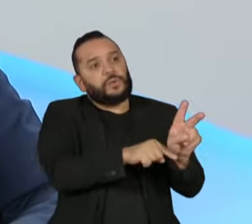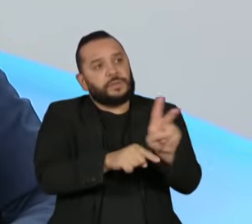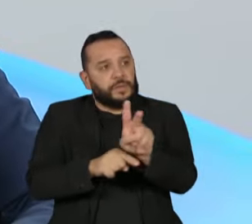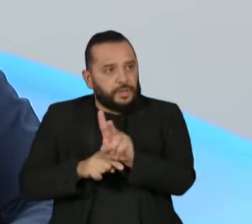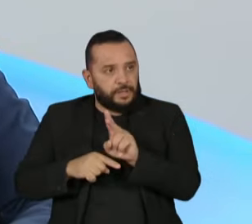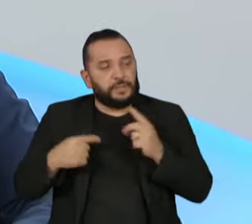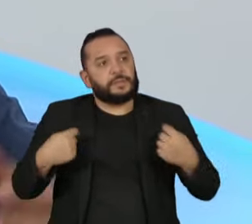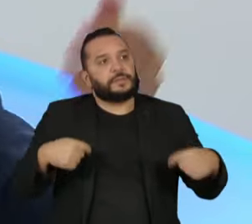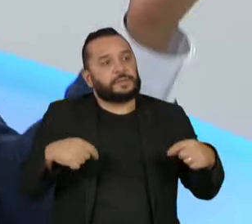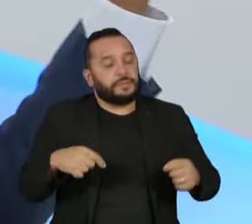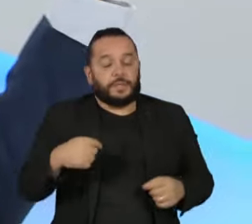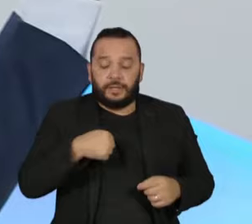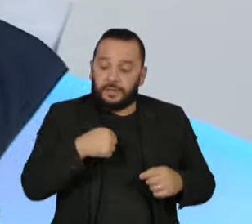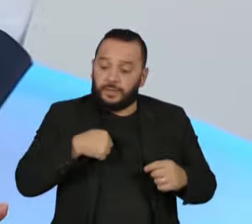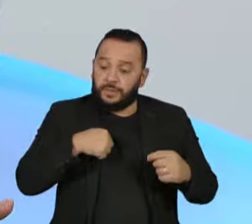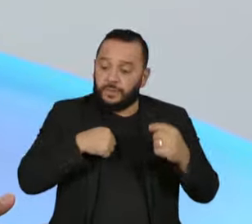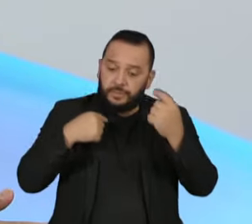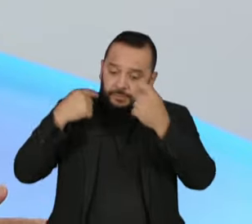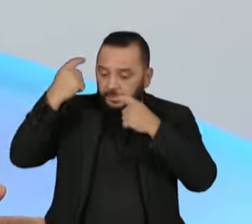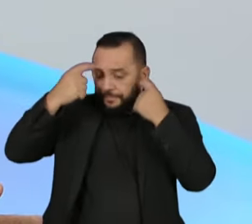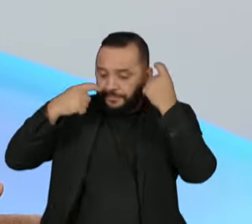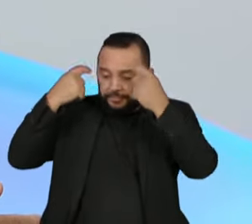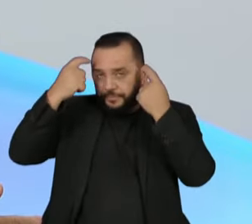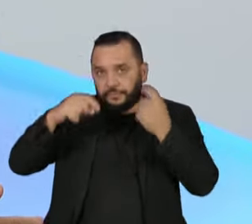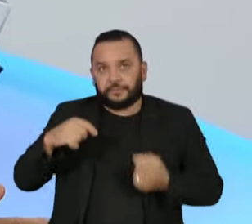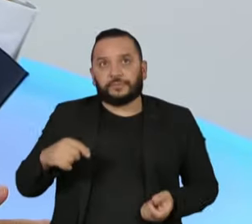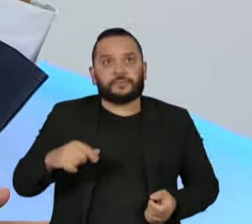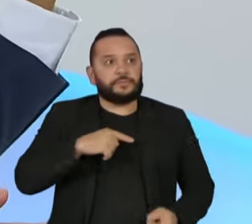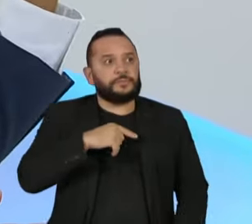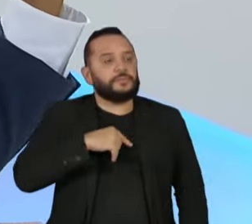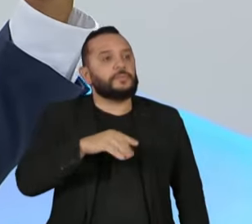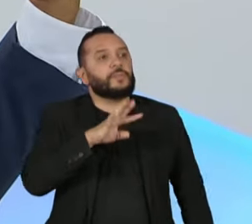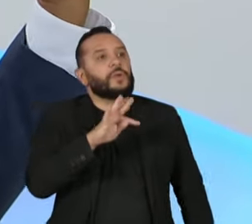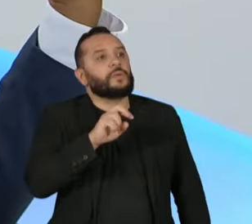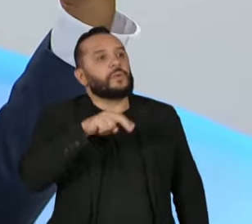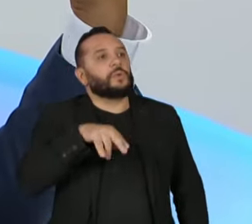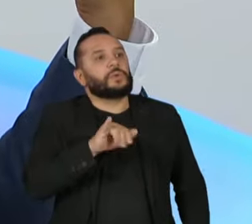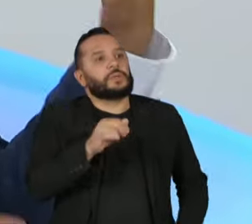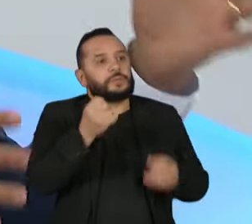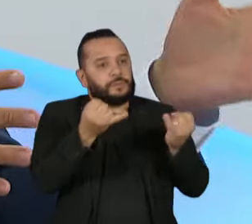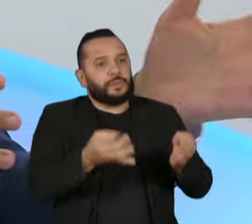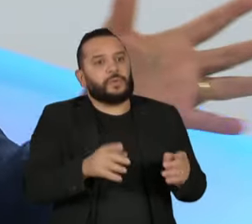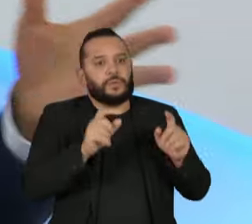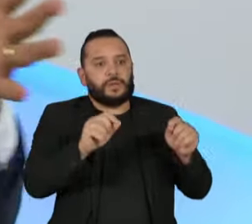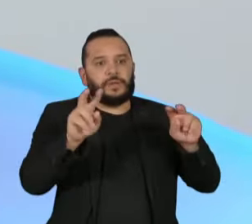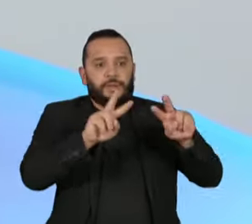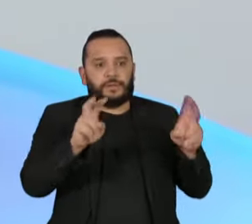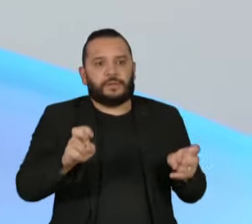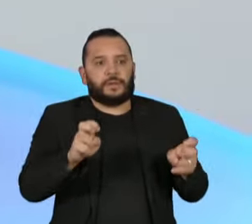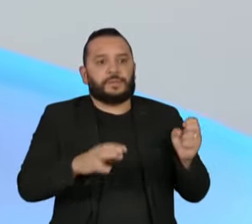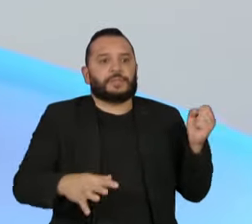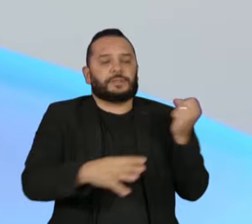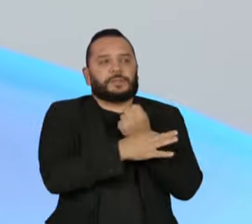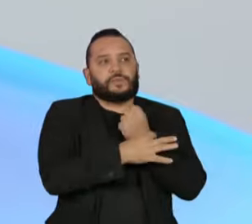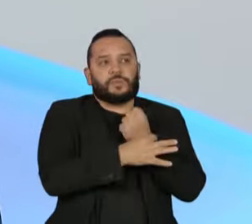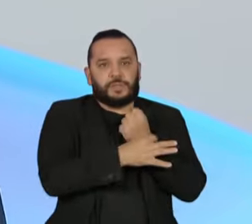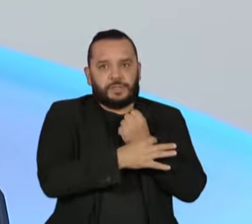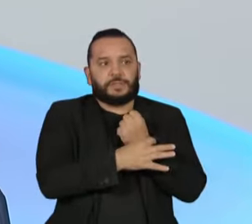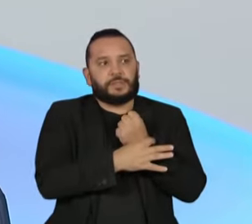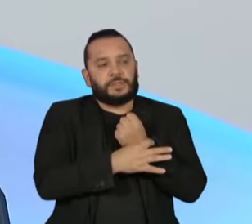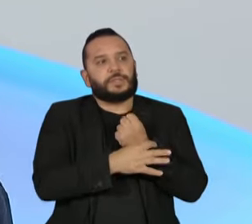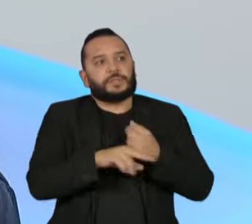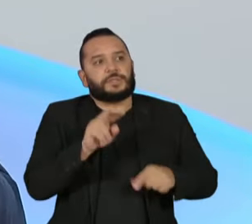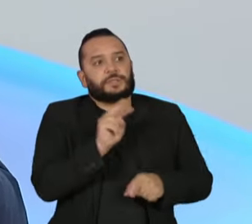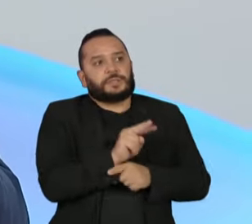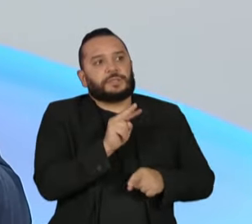tenho preocupação, porque veja que o Tony Trindade falava da questão da segurança. O que é que tem de diferente? É que